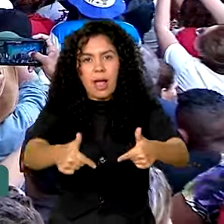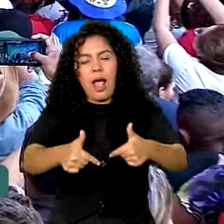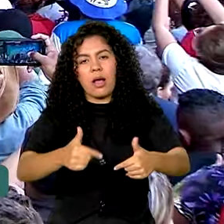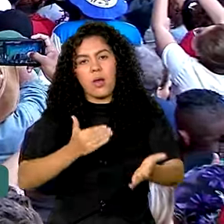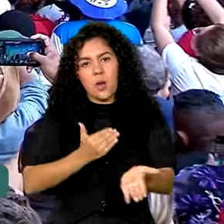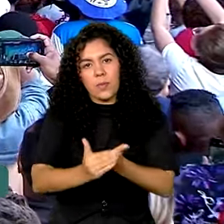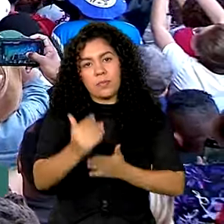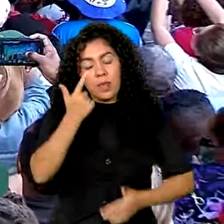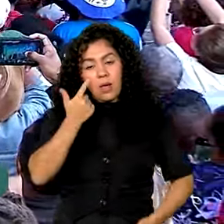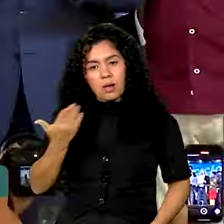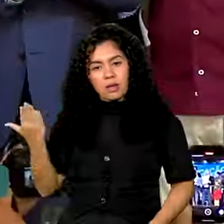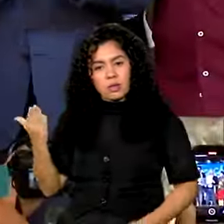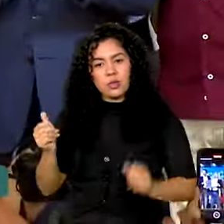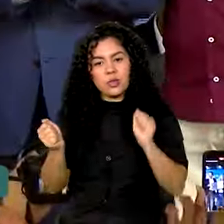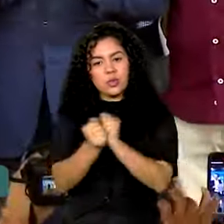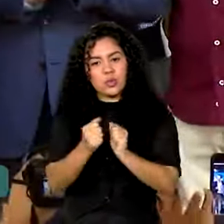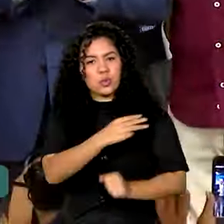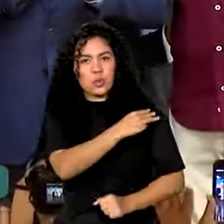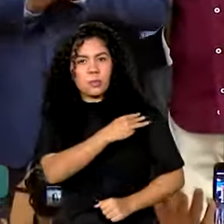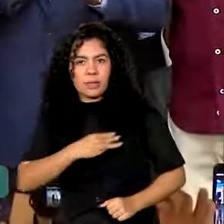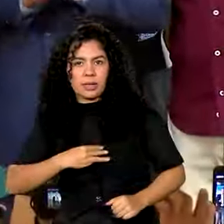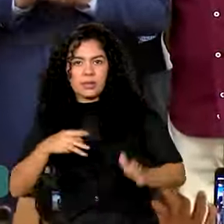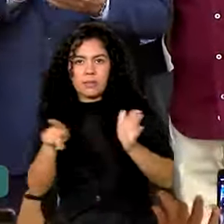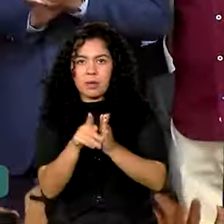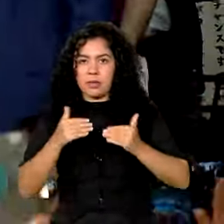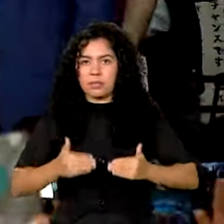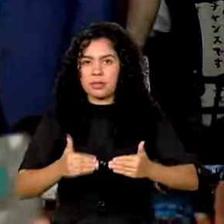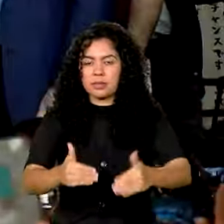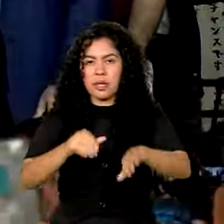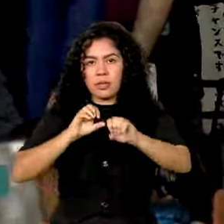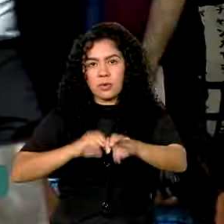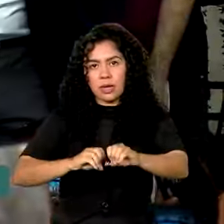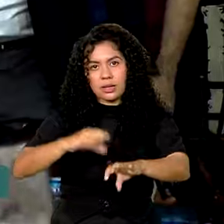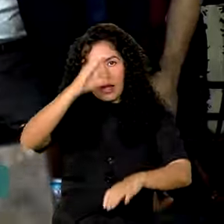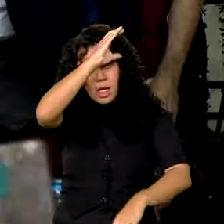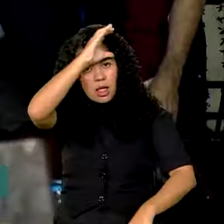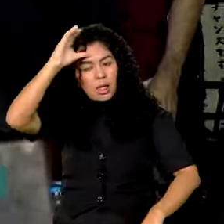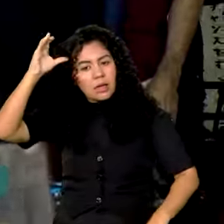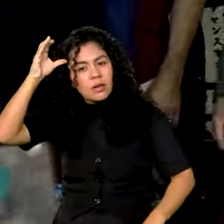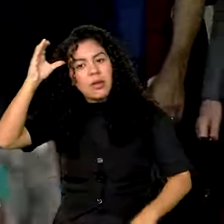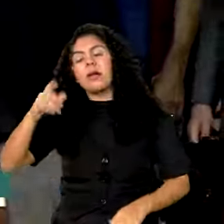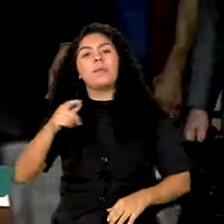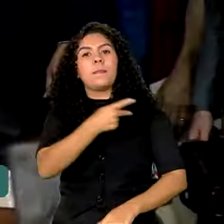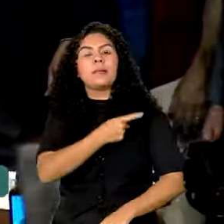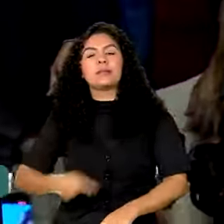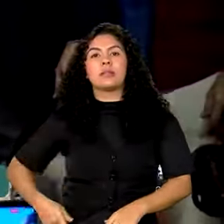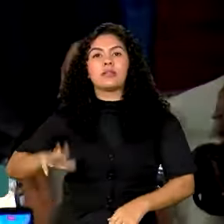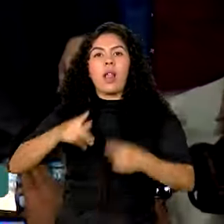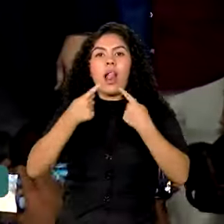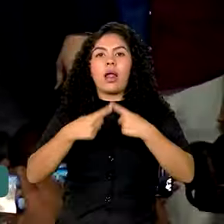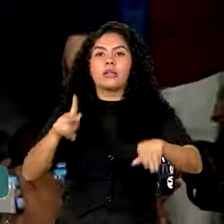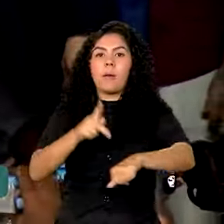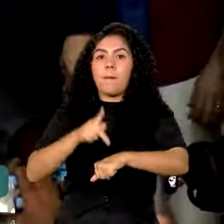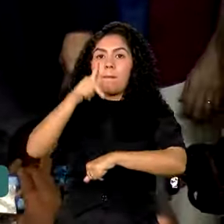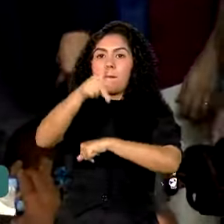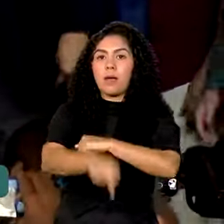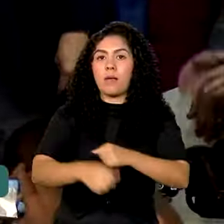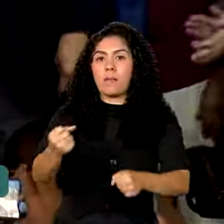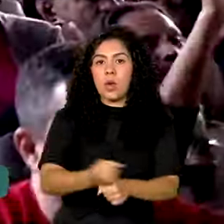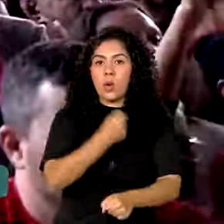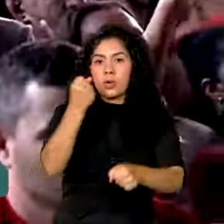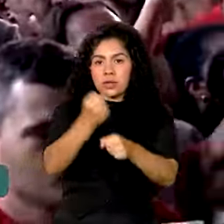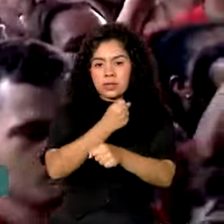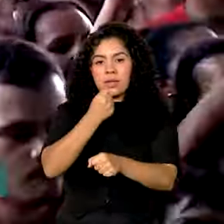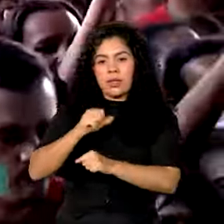Acompanhado pelo ministro da Educação, Camilo Santana, o presidente Lula lançou a pedra fundamental para a construção do Campo Zona